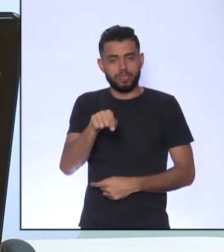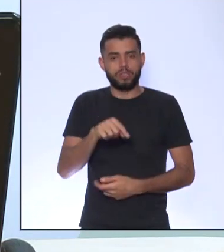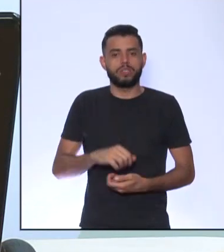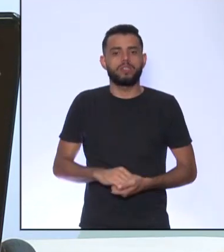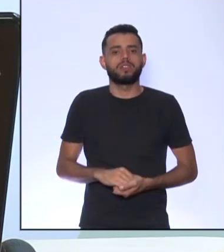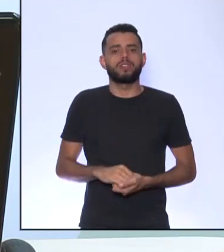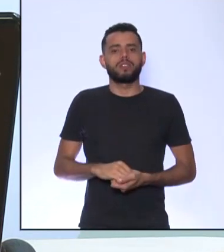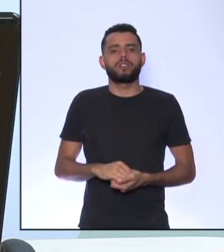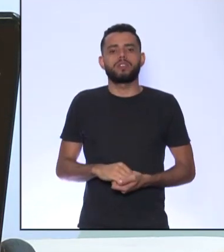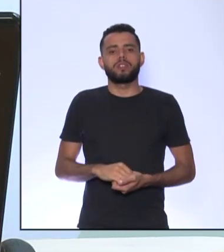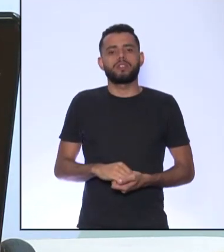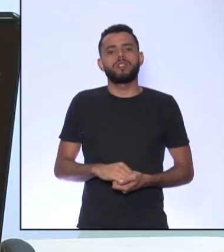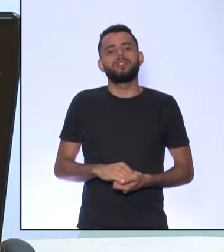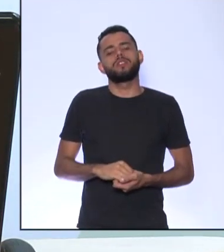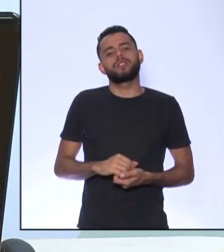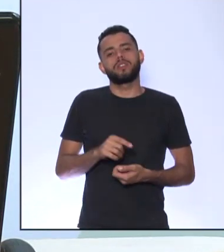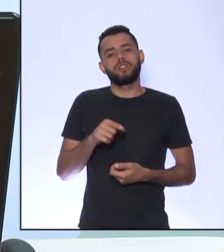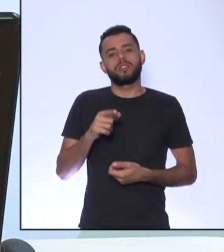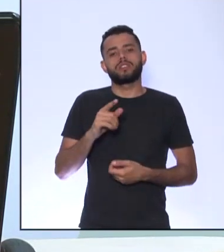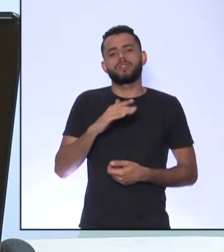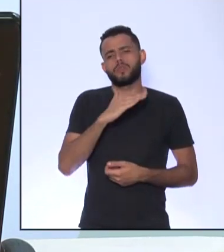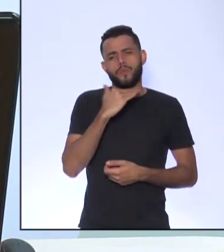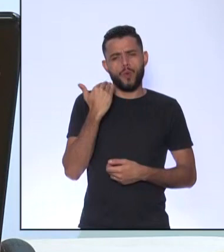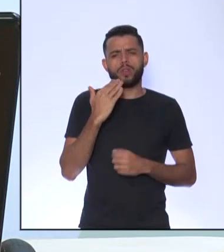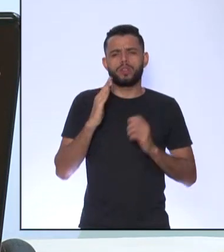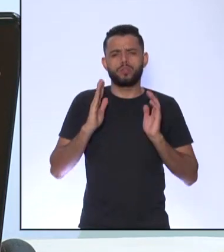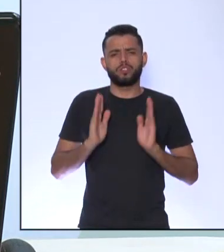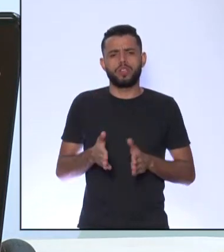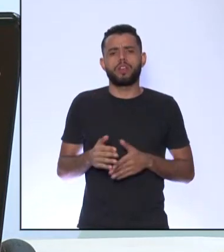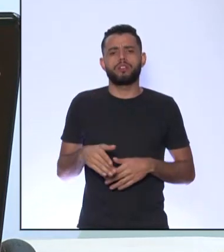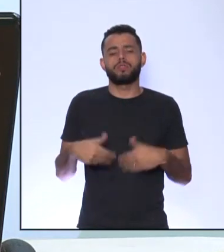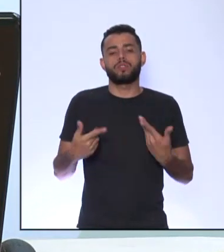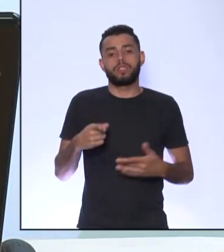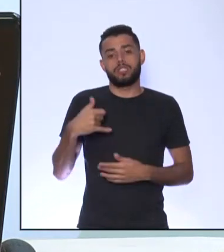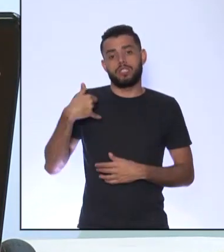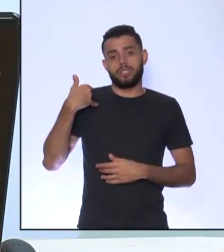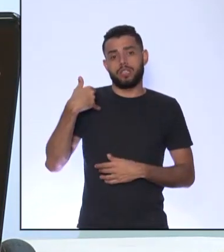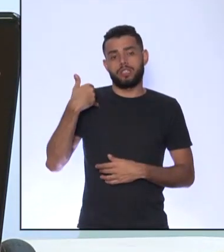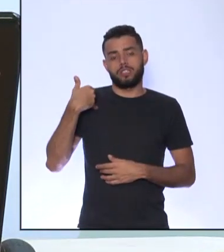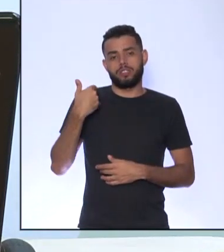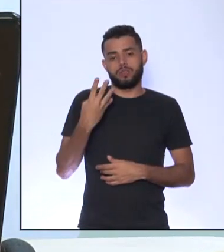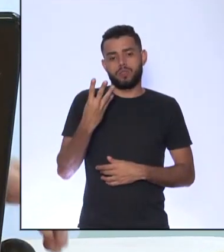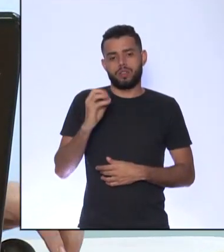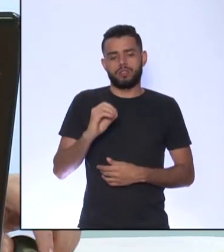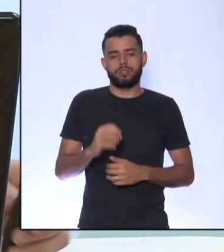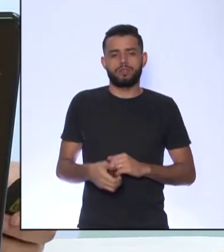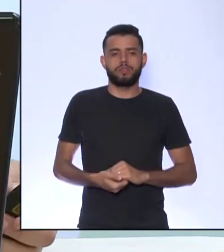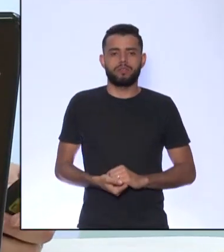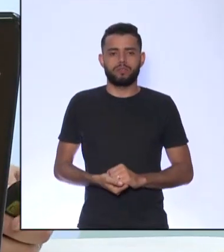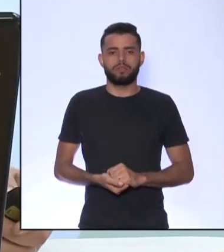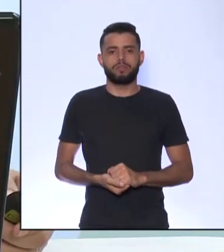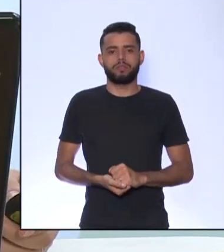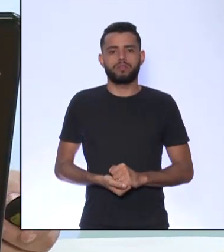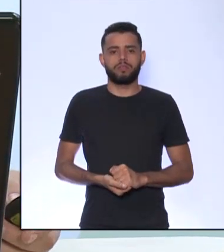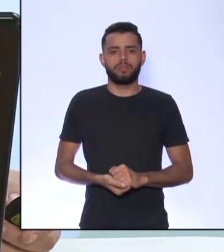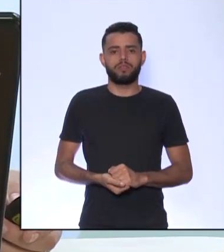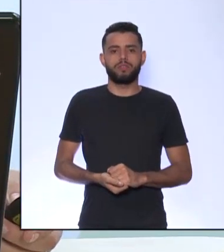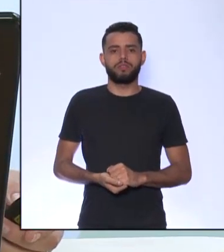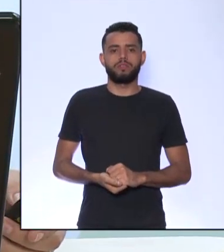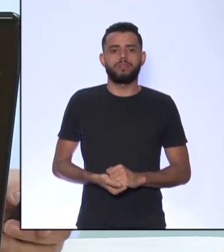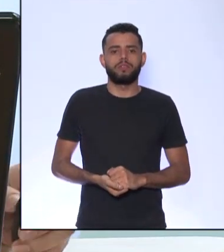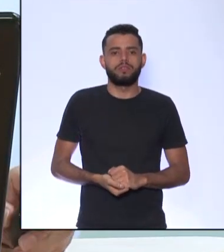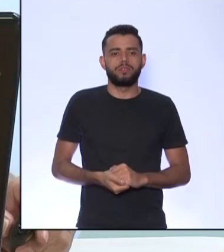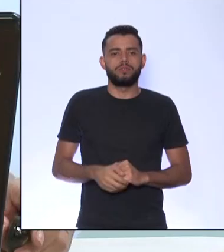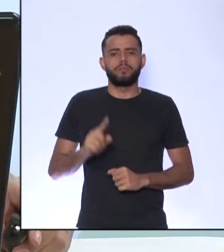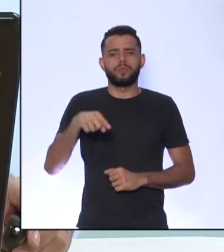Já viram Já haviam morrido Quando ela teria Essa idade Que seria 40 anos de idade Bom Vamos para a